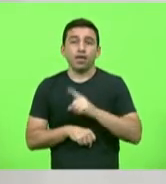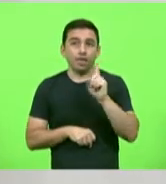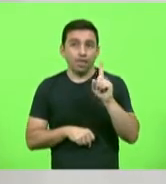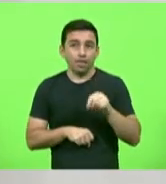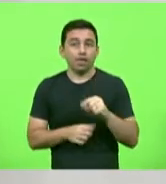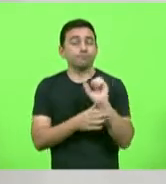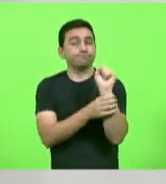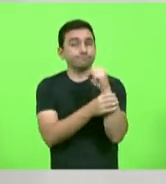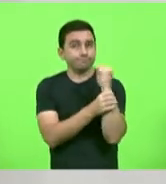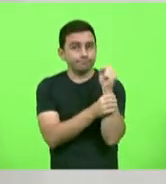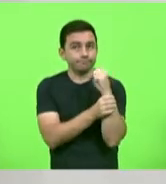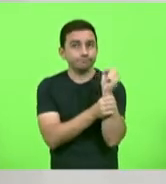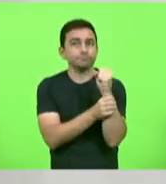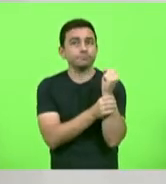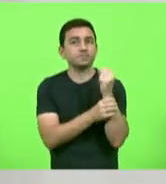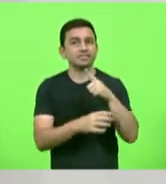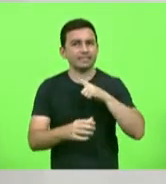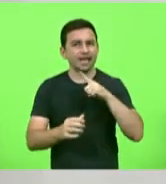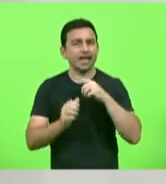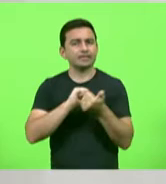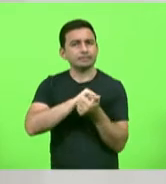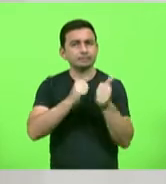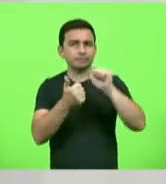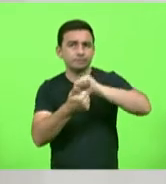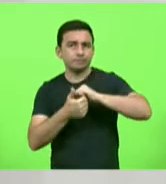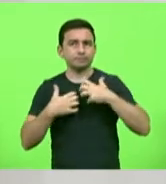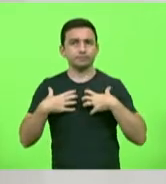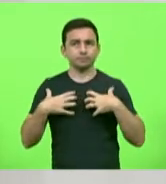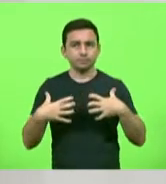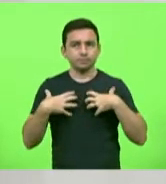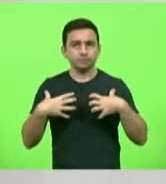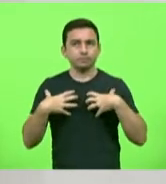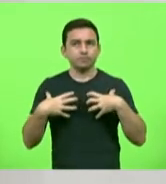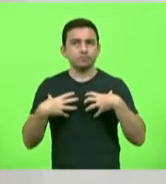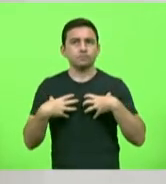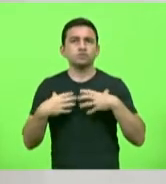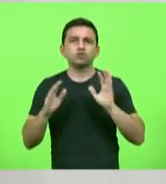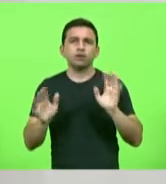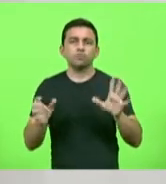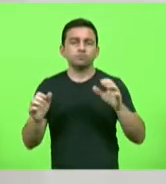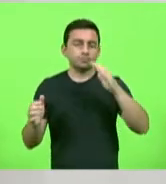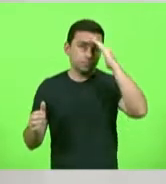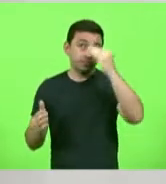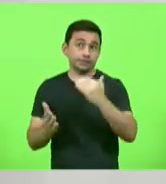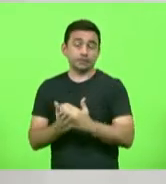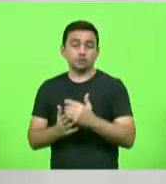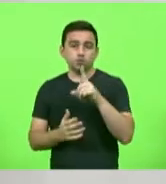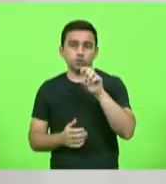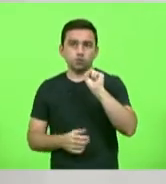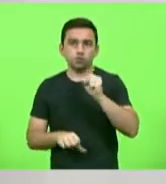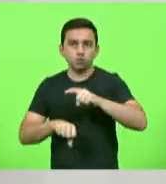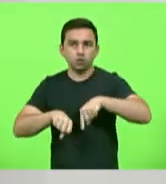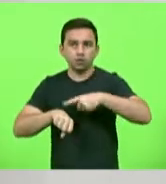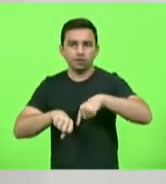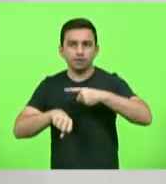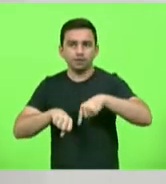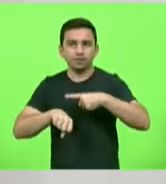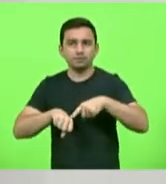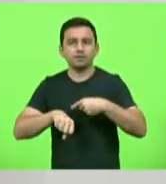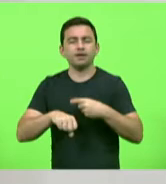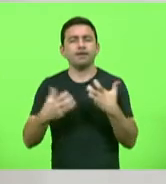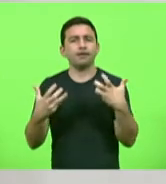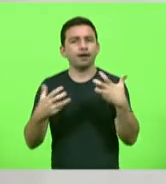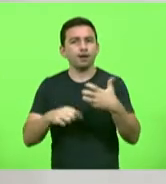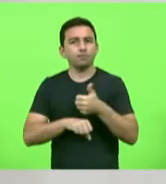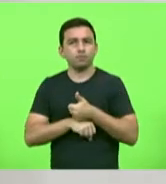fazem essa readaptação pulmonar já tem que cumprir escala de 18 horas. A gente quer que os profissionais